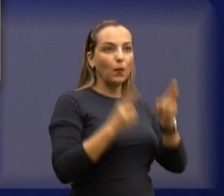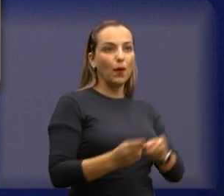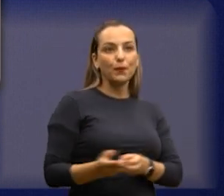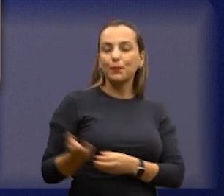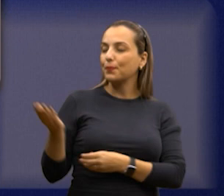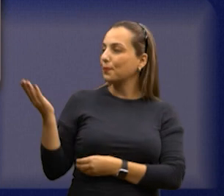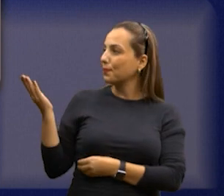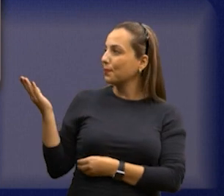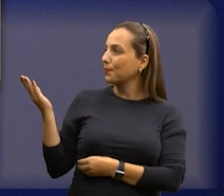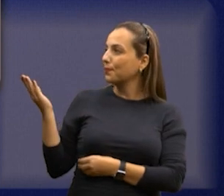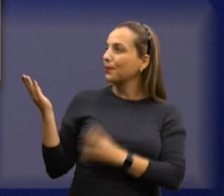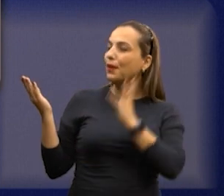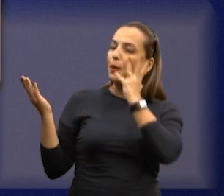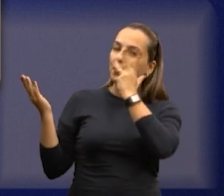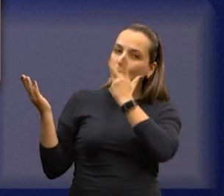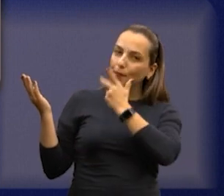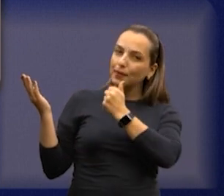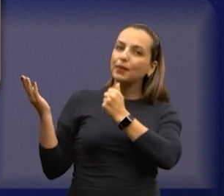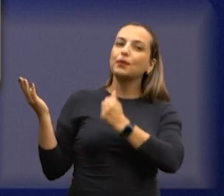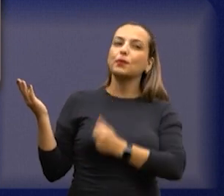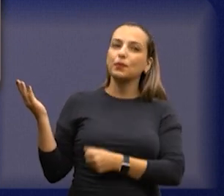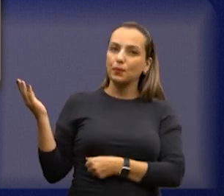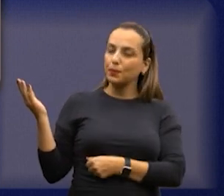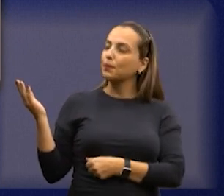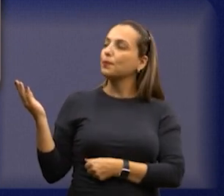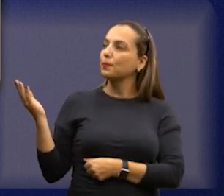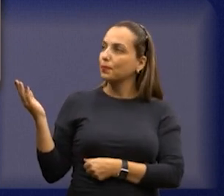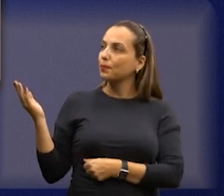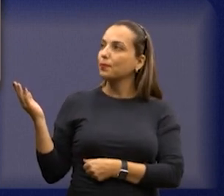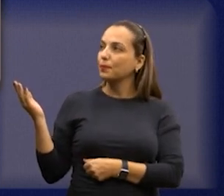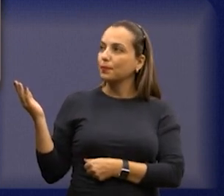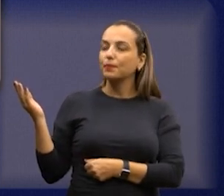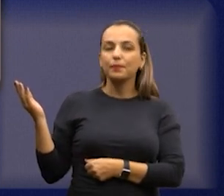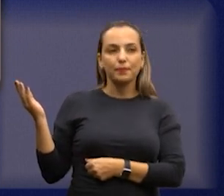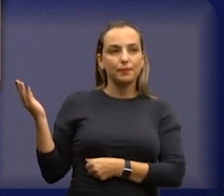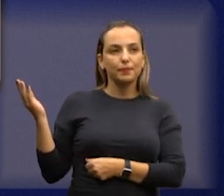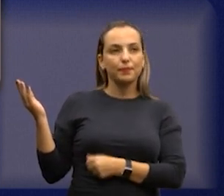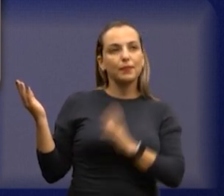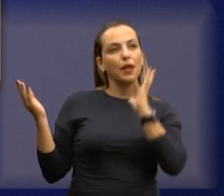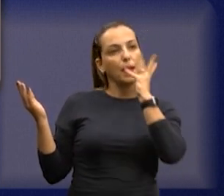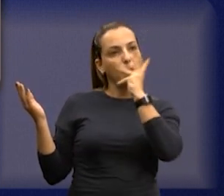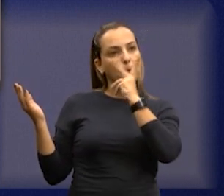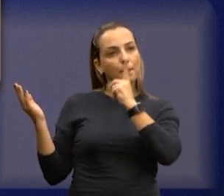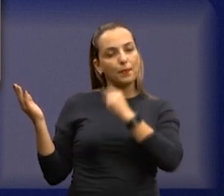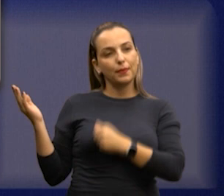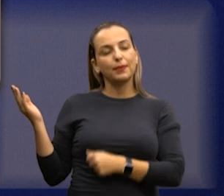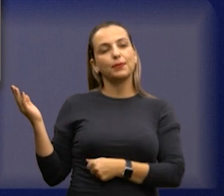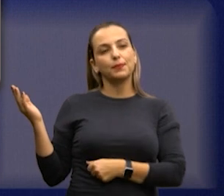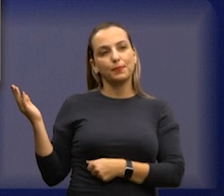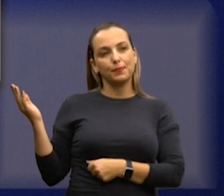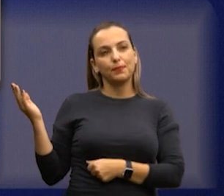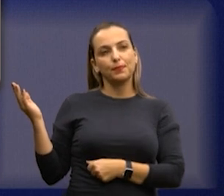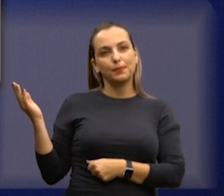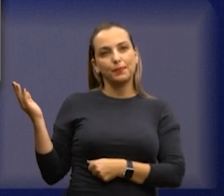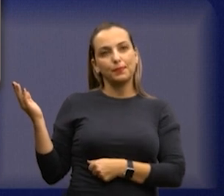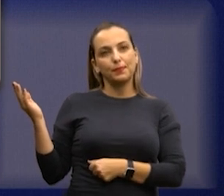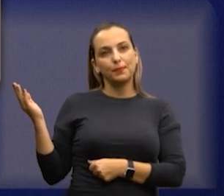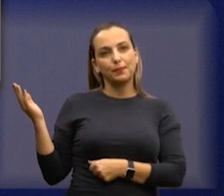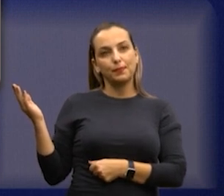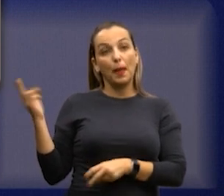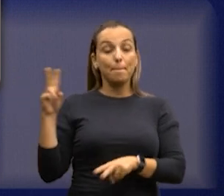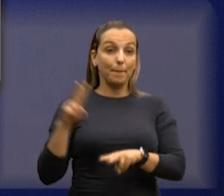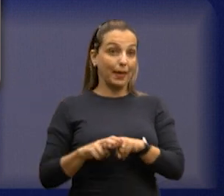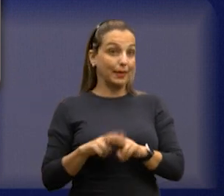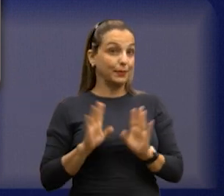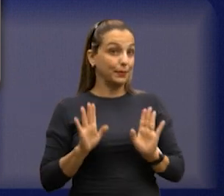olha como é ele está bonitinho, olha que bacana, não não, esse não volta, não volta porque ele está preso, é, está